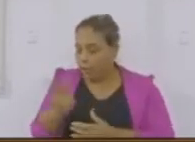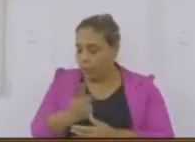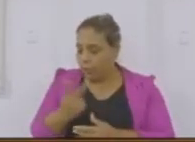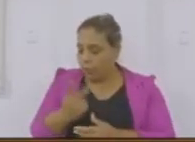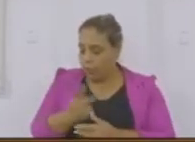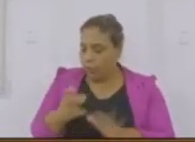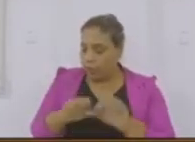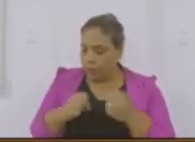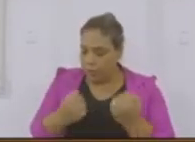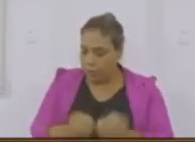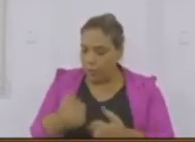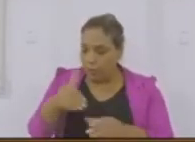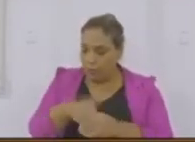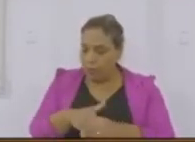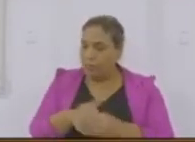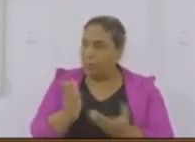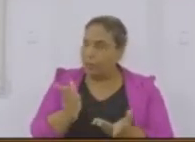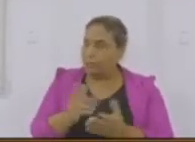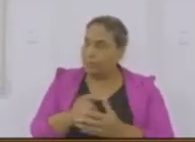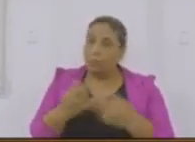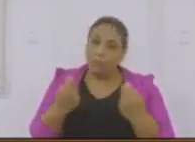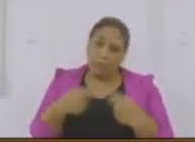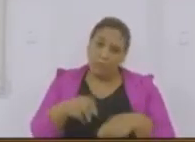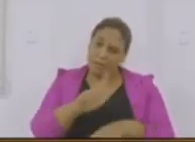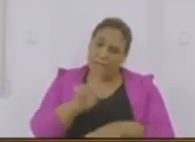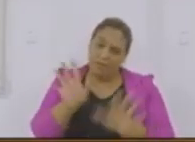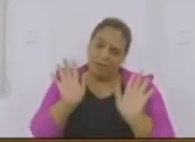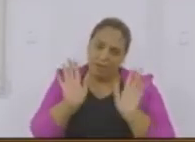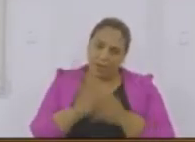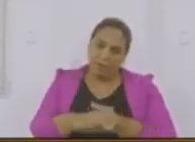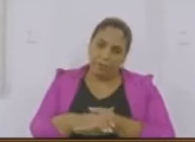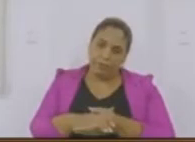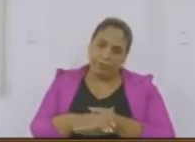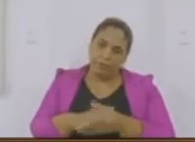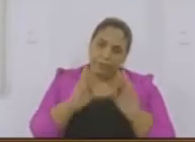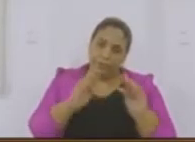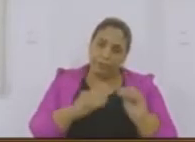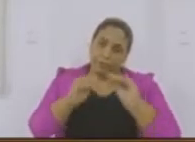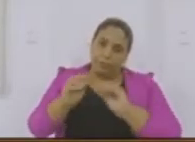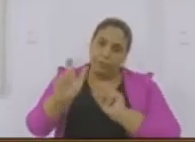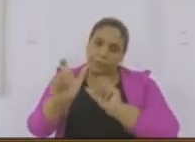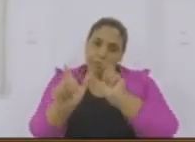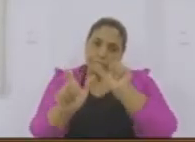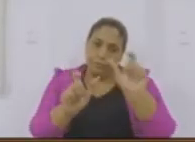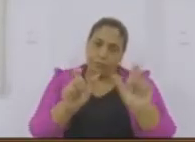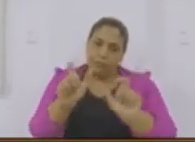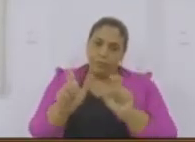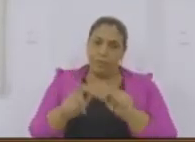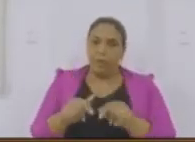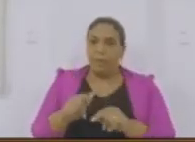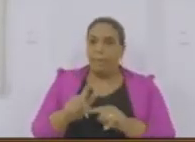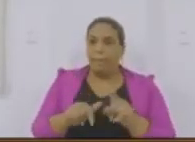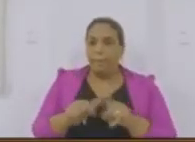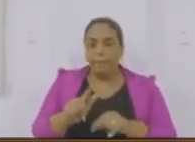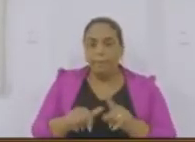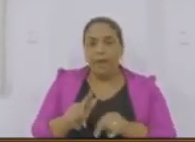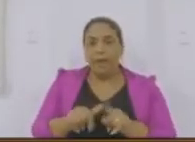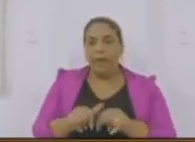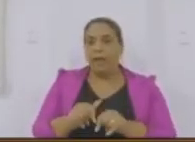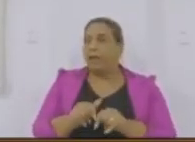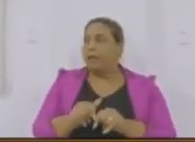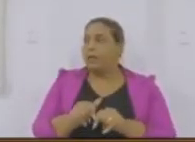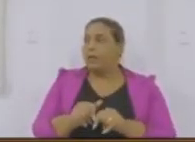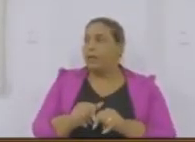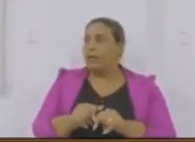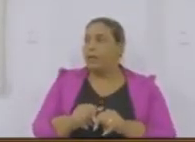votamos. Então, não tinha necessidade de ele fazer isso. Tirar o pedido de material referente a quadro de pessoal,